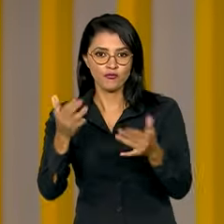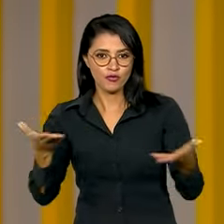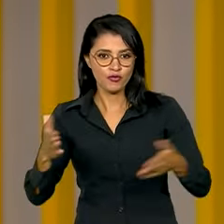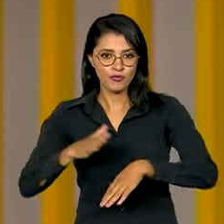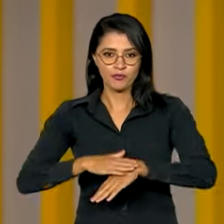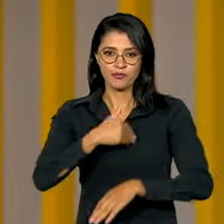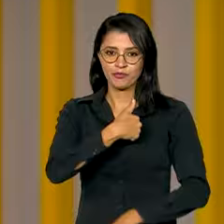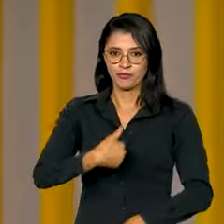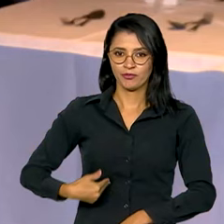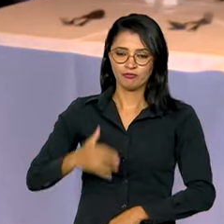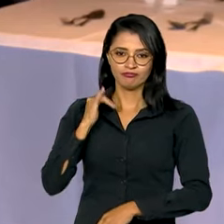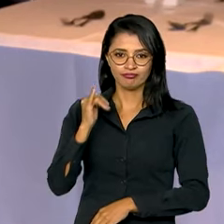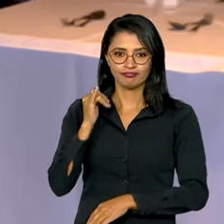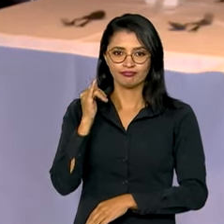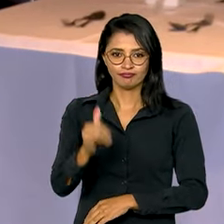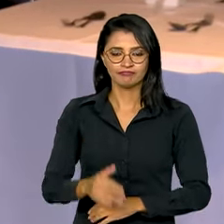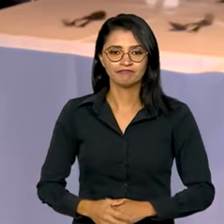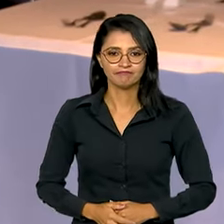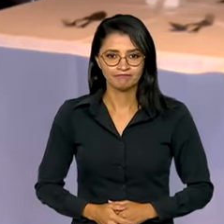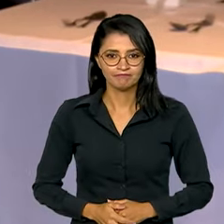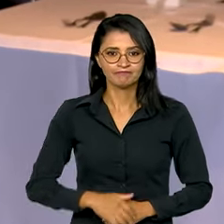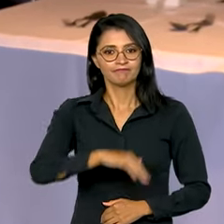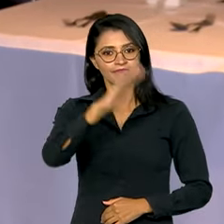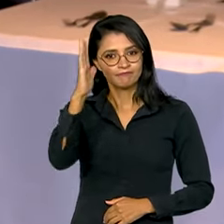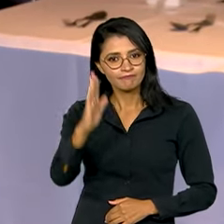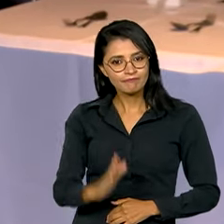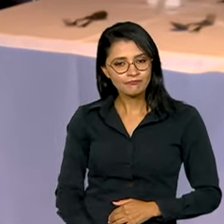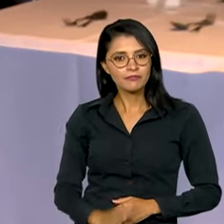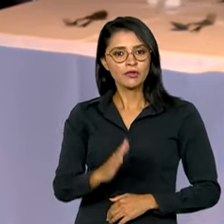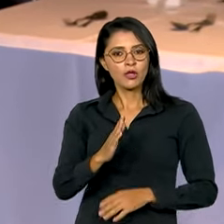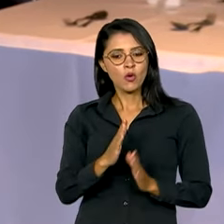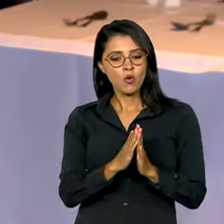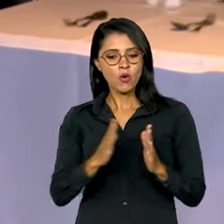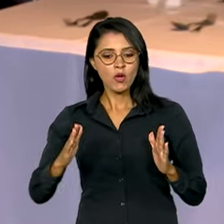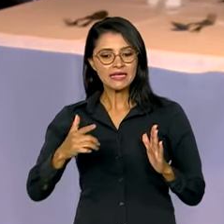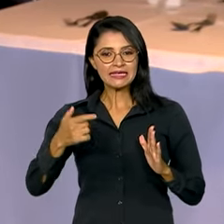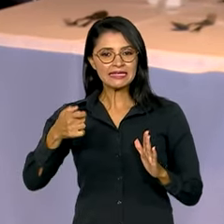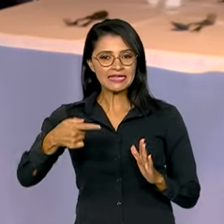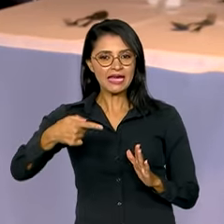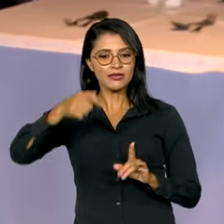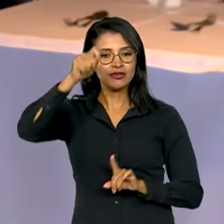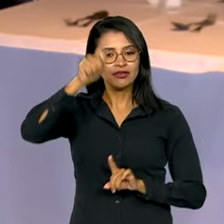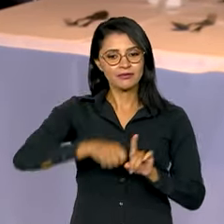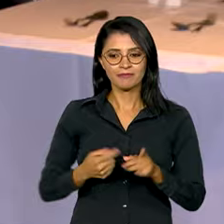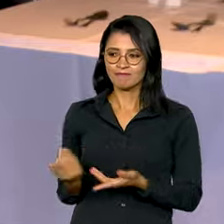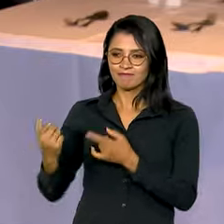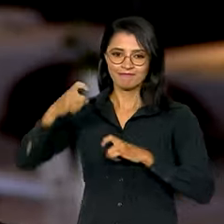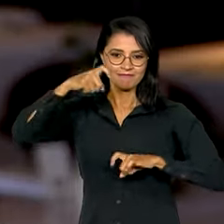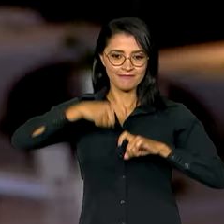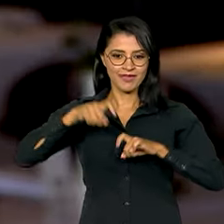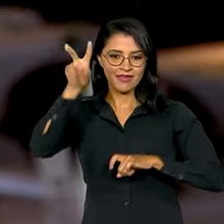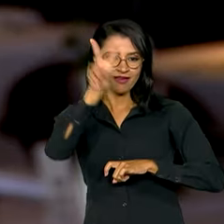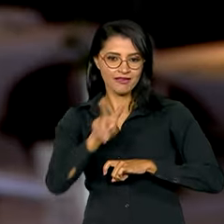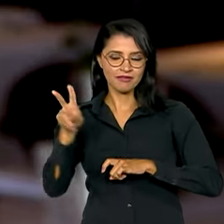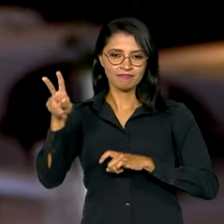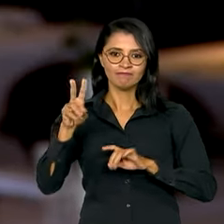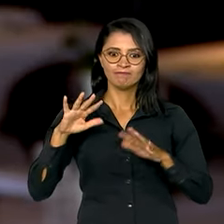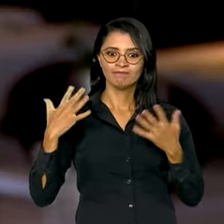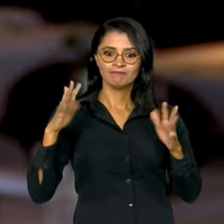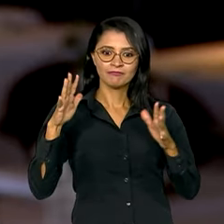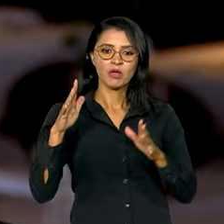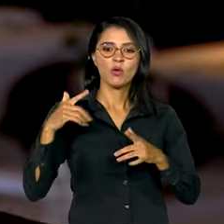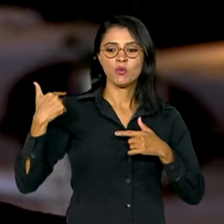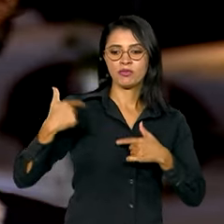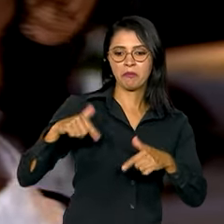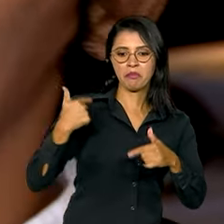pelo governo. No Brasil, há sete meses, a médica venezuelana Sônia Morídeo comemora o